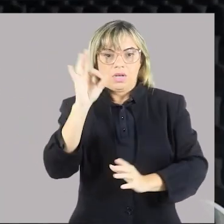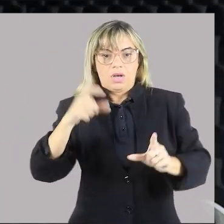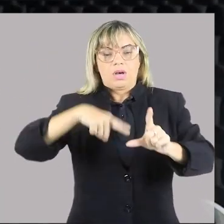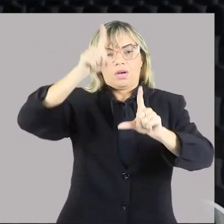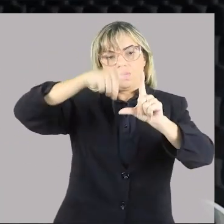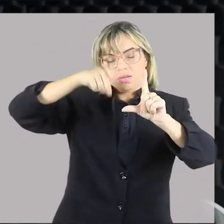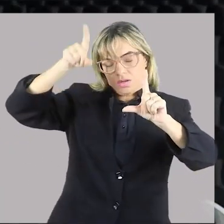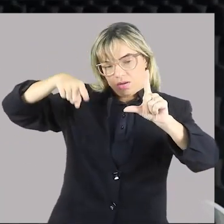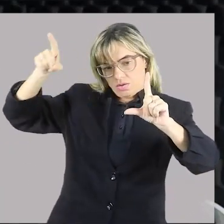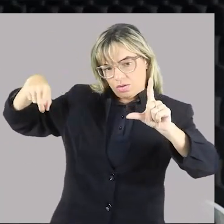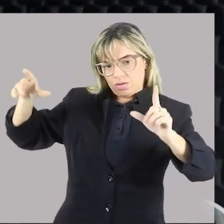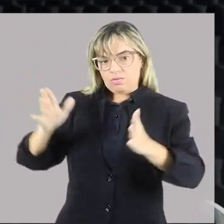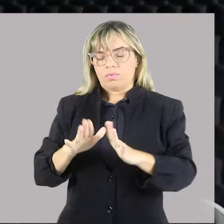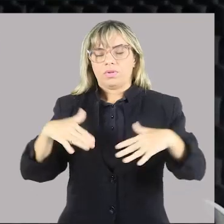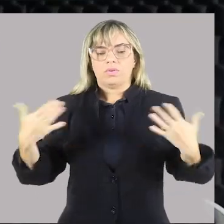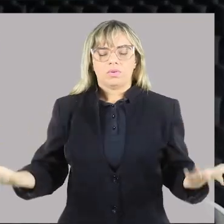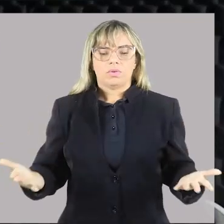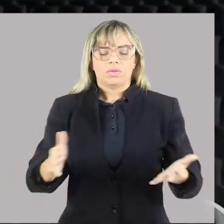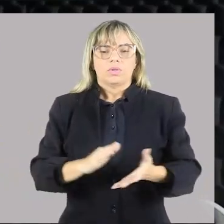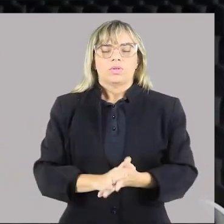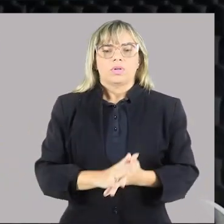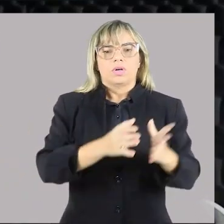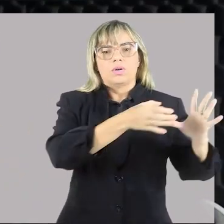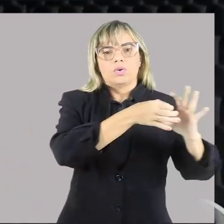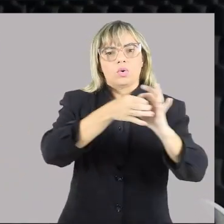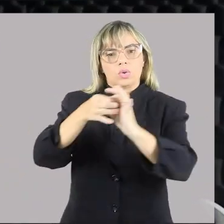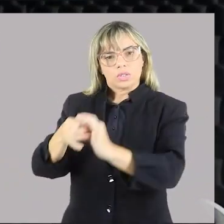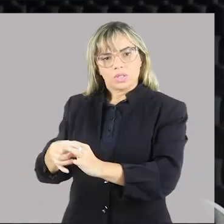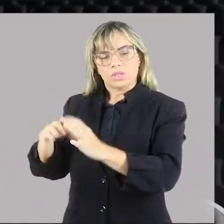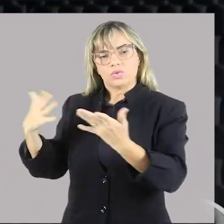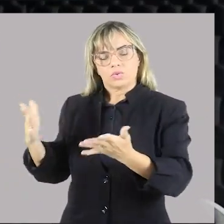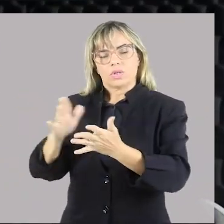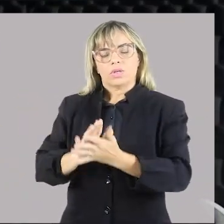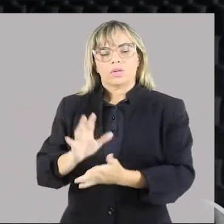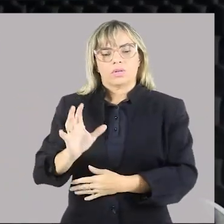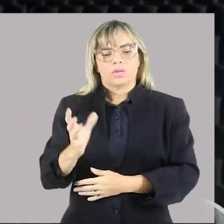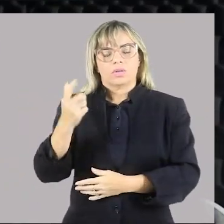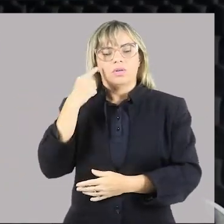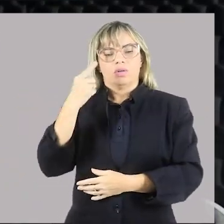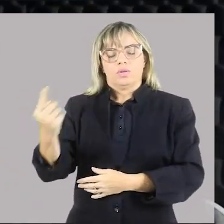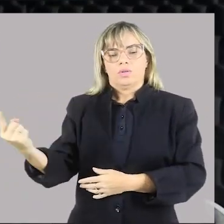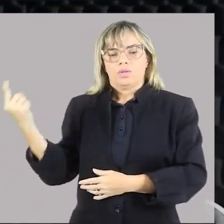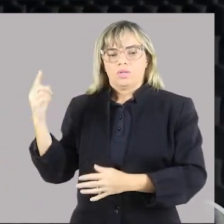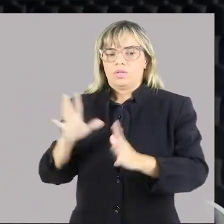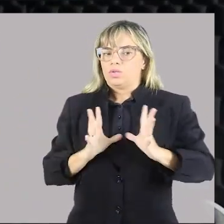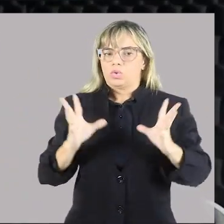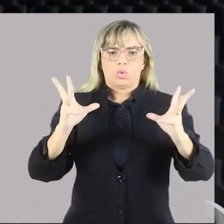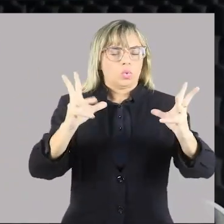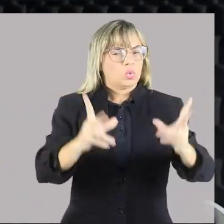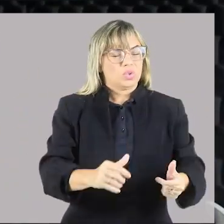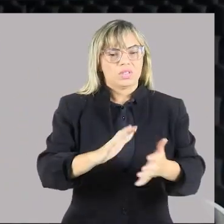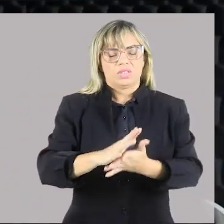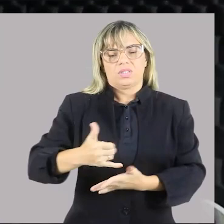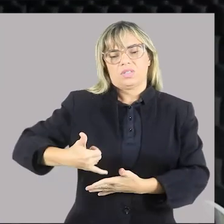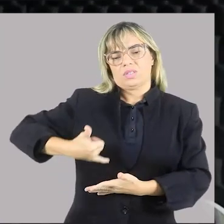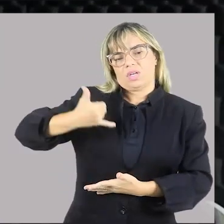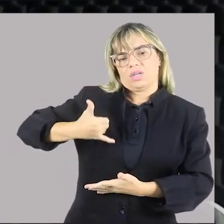Ok? Então, mas no contexto geral, isso passa por todas as faixas etárias.